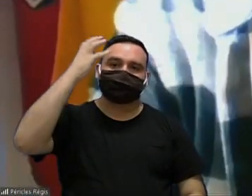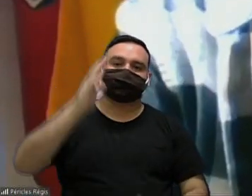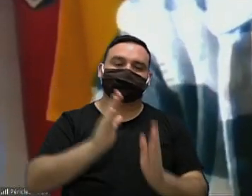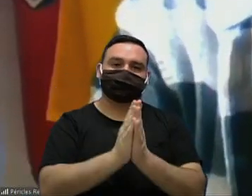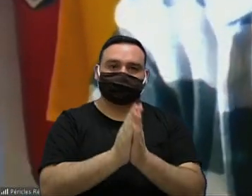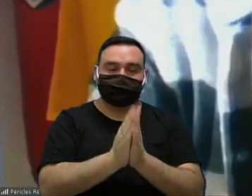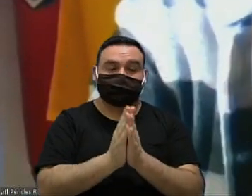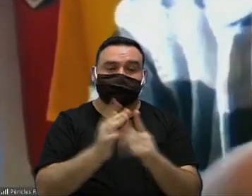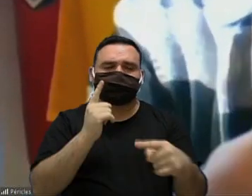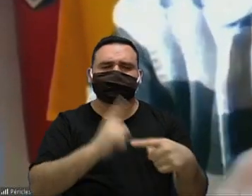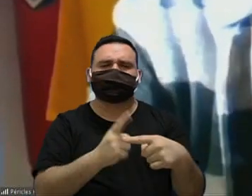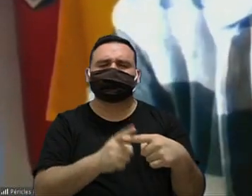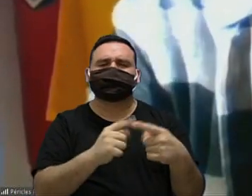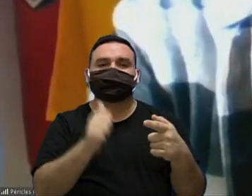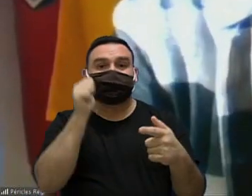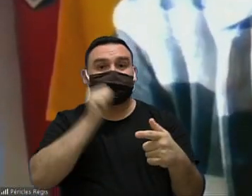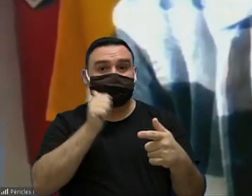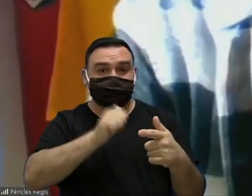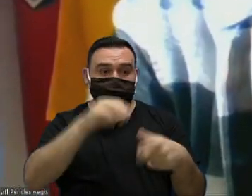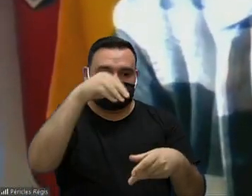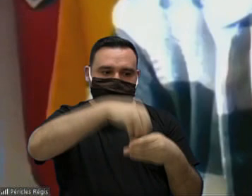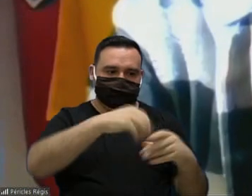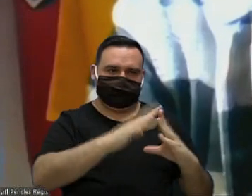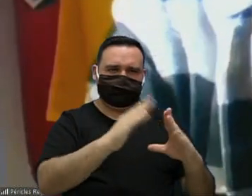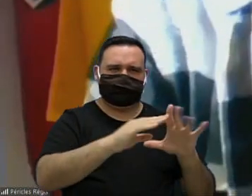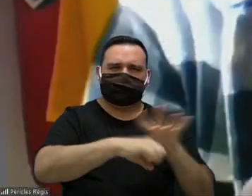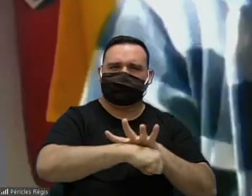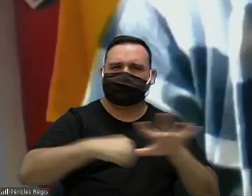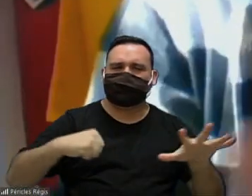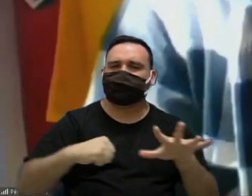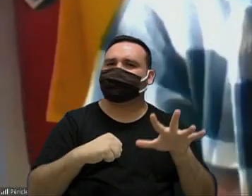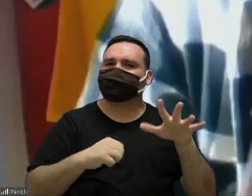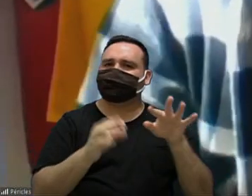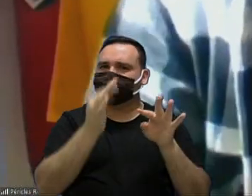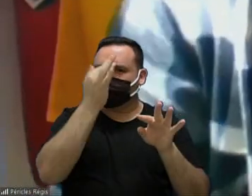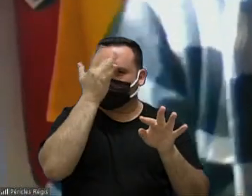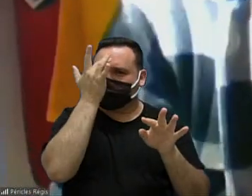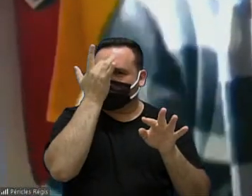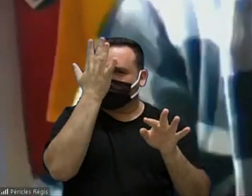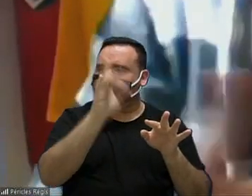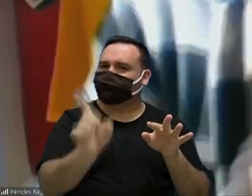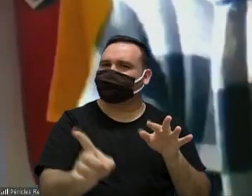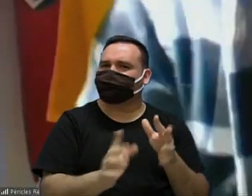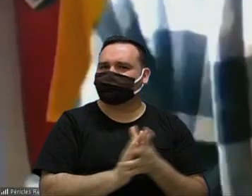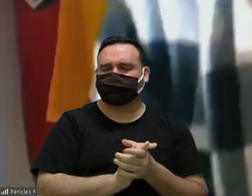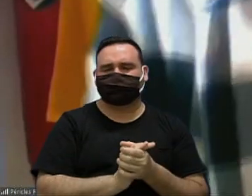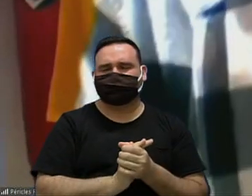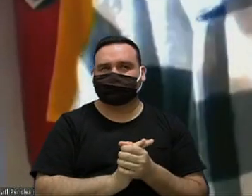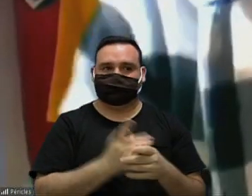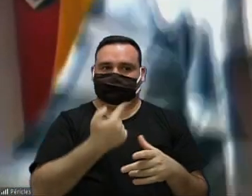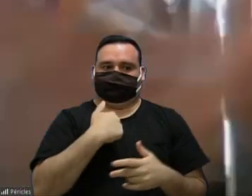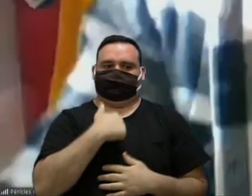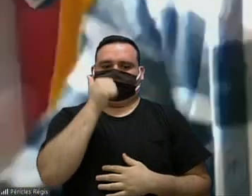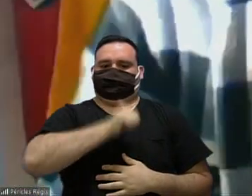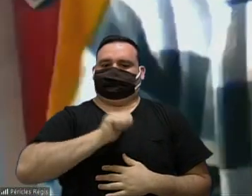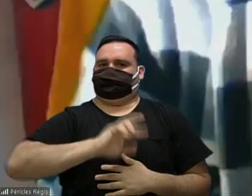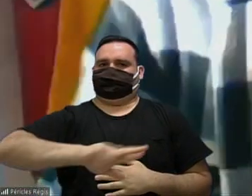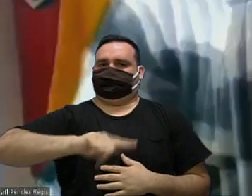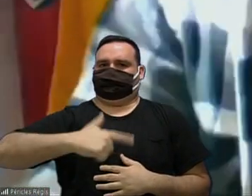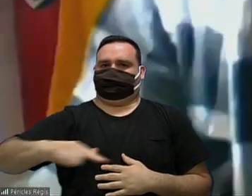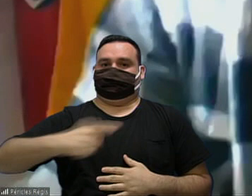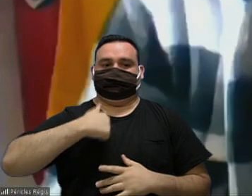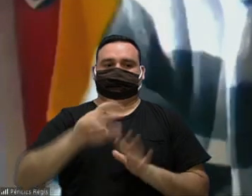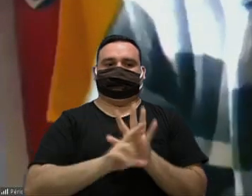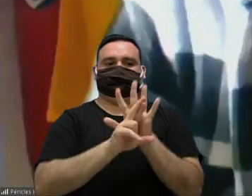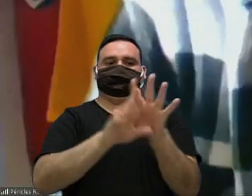gentileza porque para uma mulher que é agredida não é muito não é tão simples gente eu não sou mulher não posso falar em